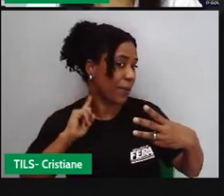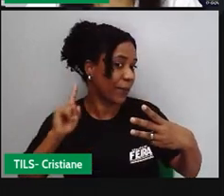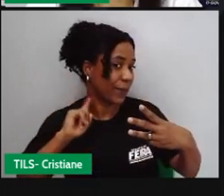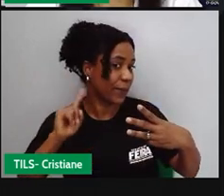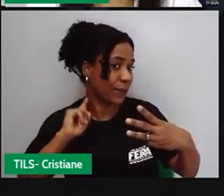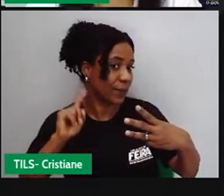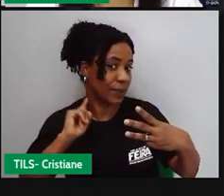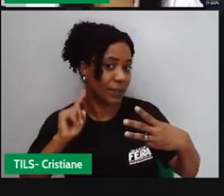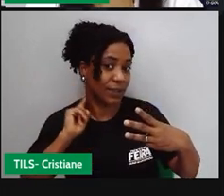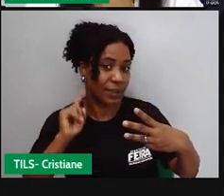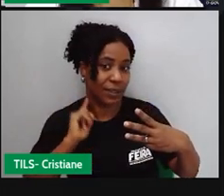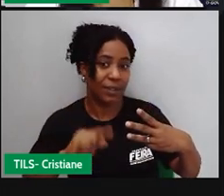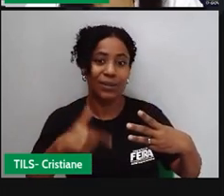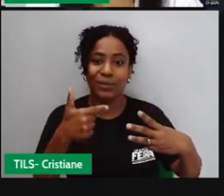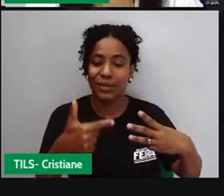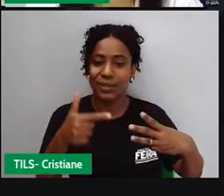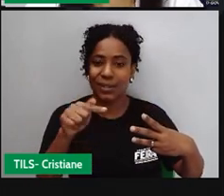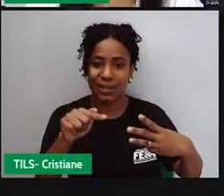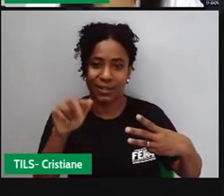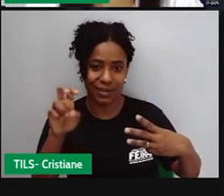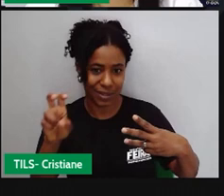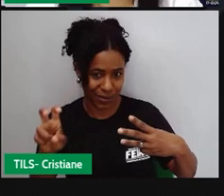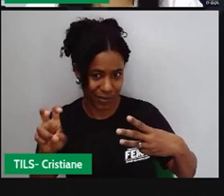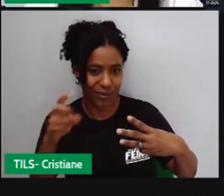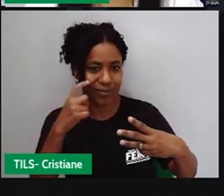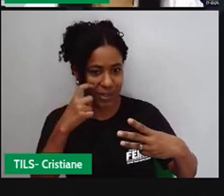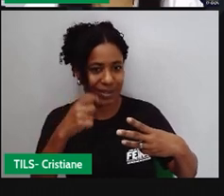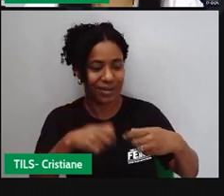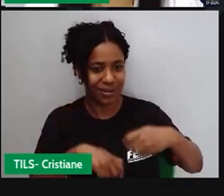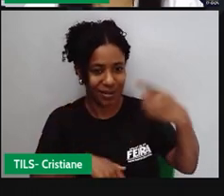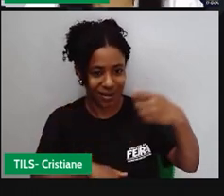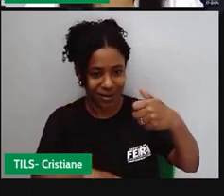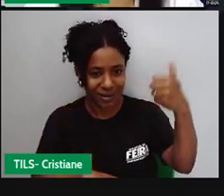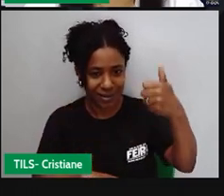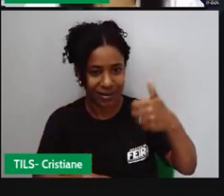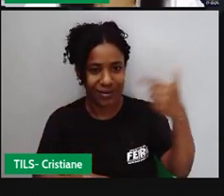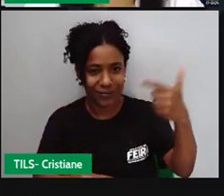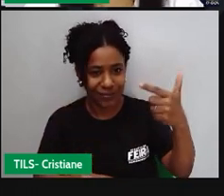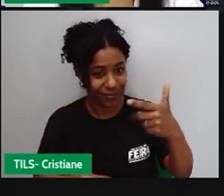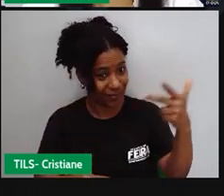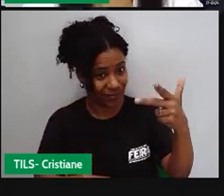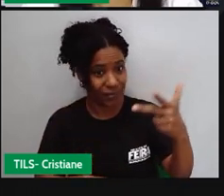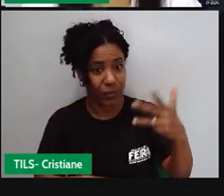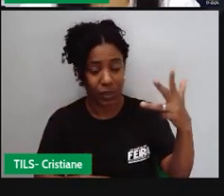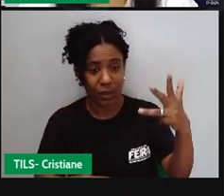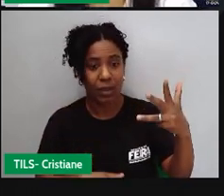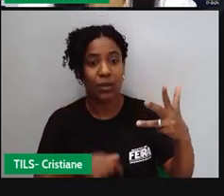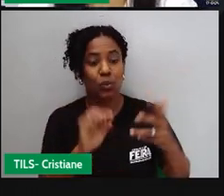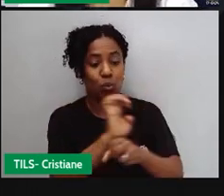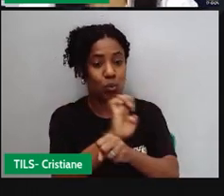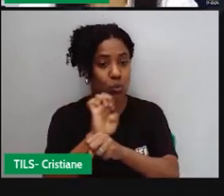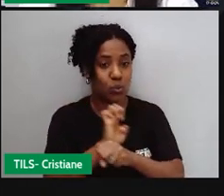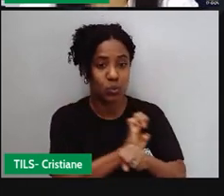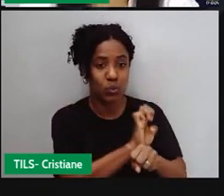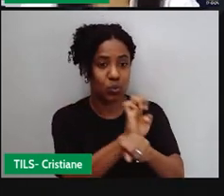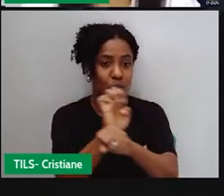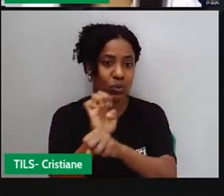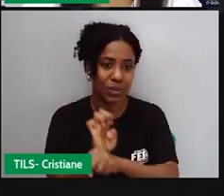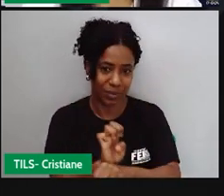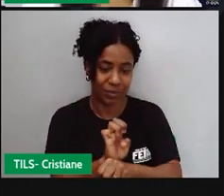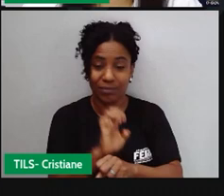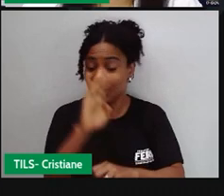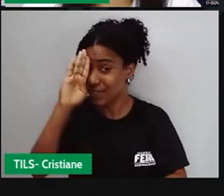comunidades e assim segue a ordem entre todos os estados e a gente percebe aí o destaque